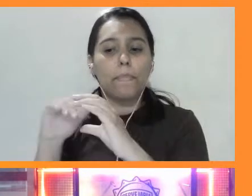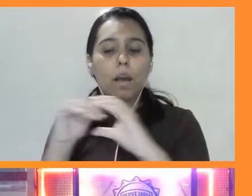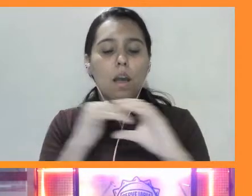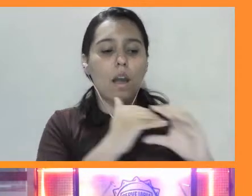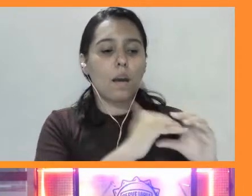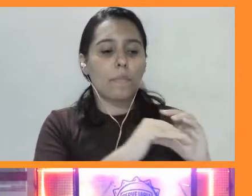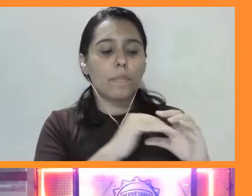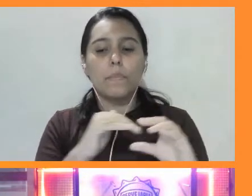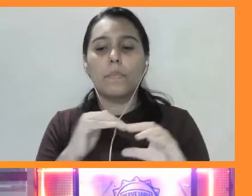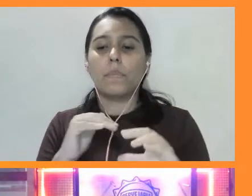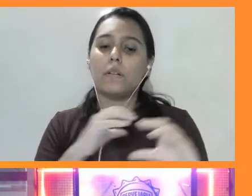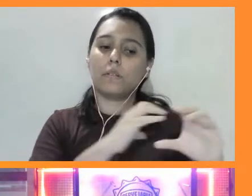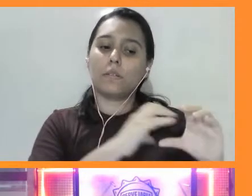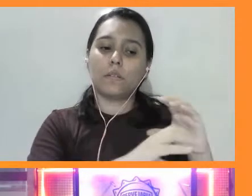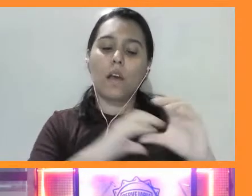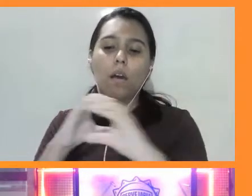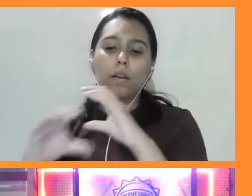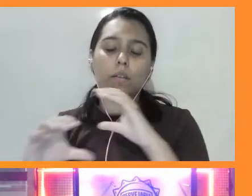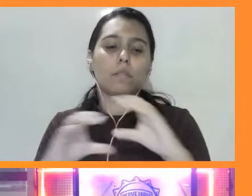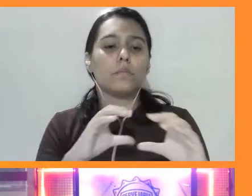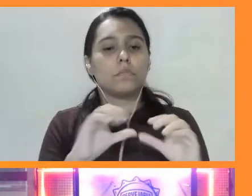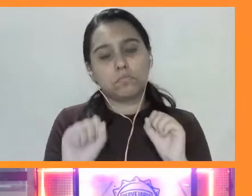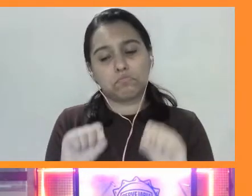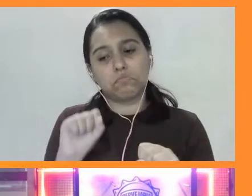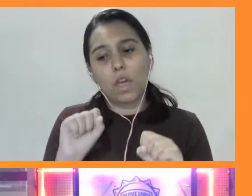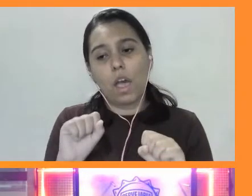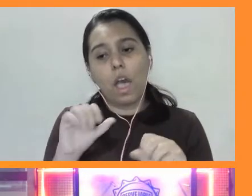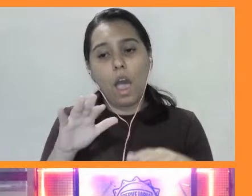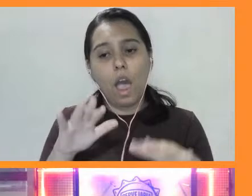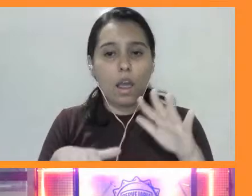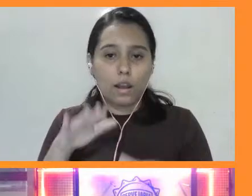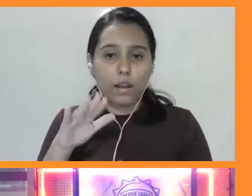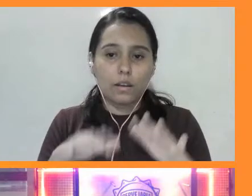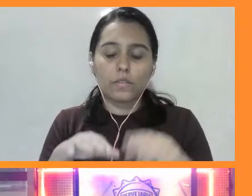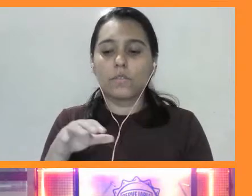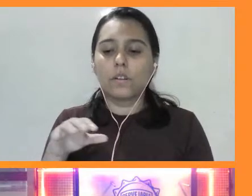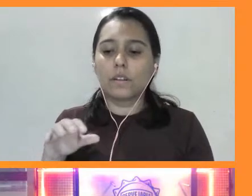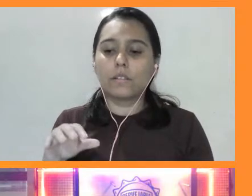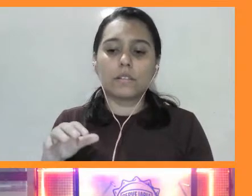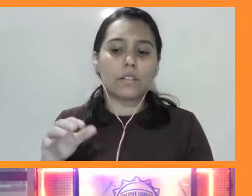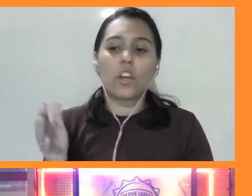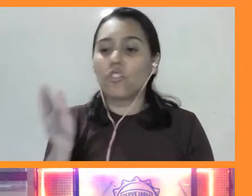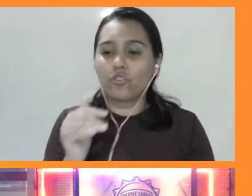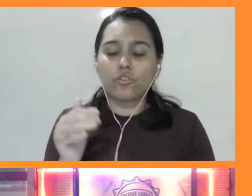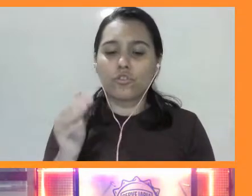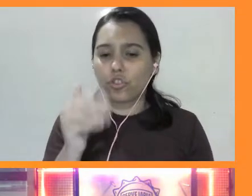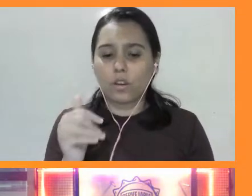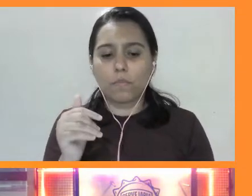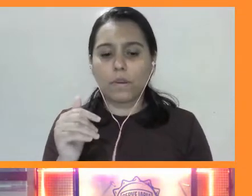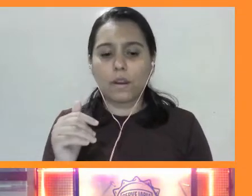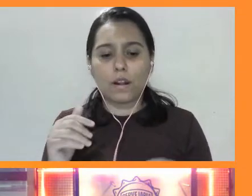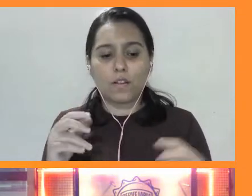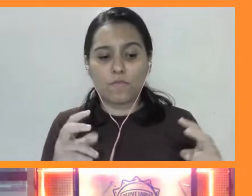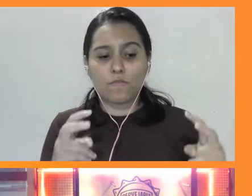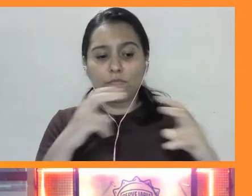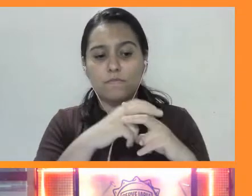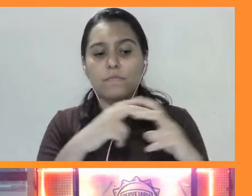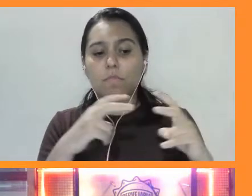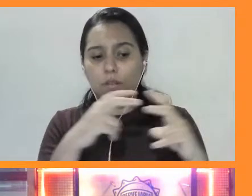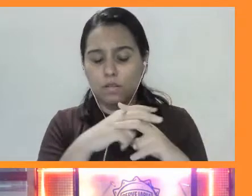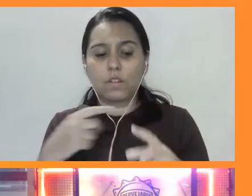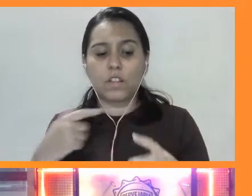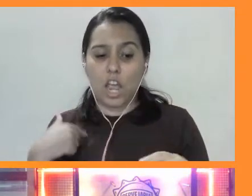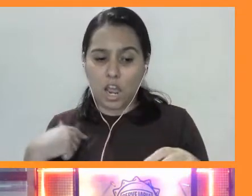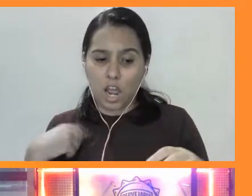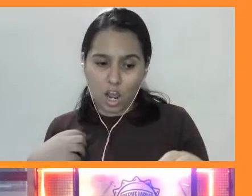disponibilidade reprodutiva da fêmea. Outras vezes, é chamando para briga, dizendo assim, ó, eu vou ocupar o teu lugar.